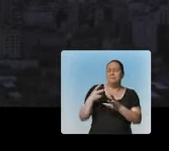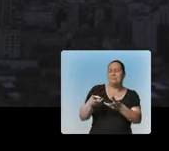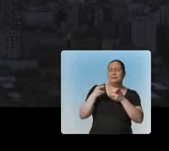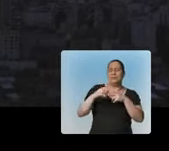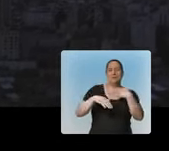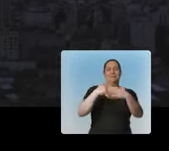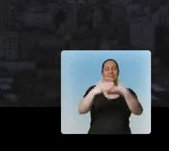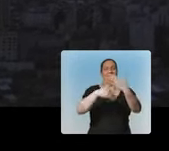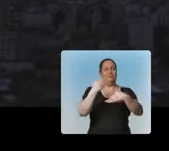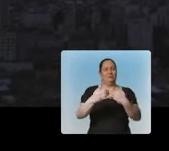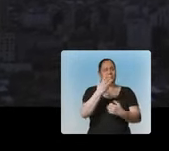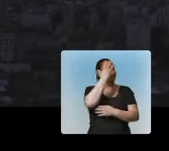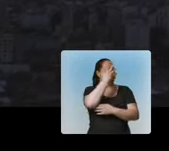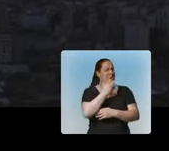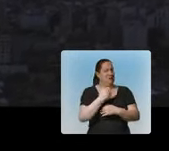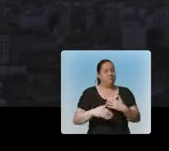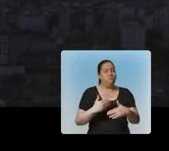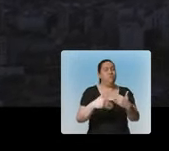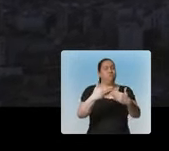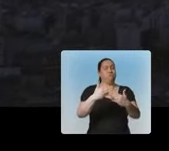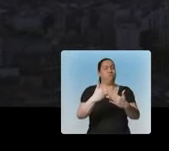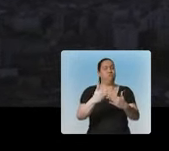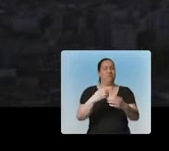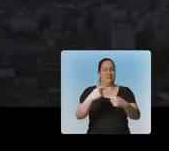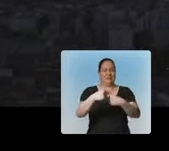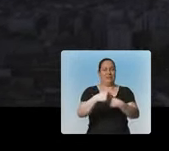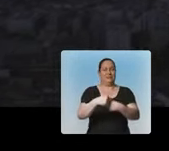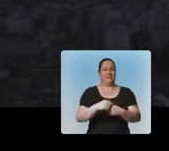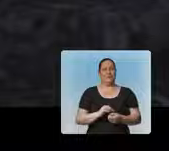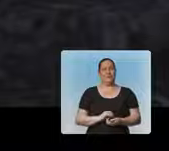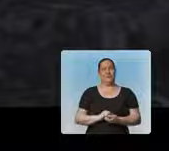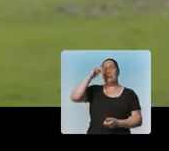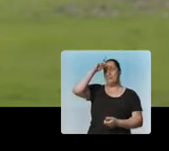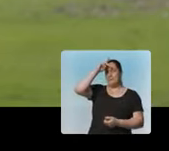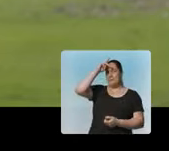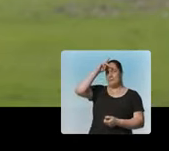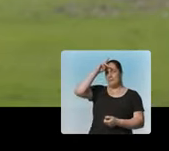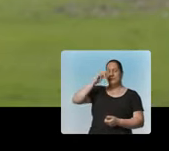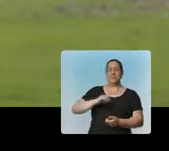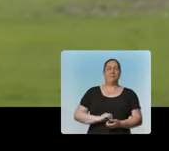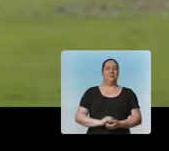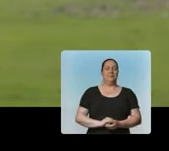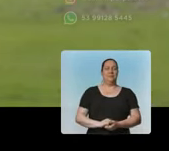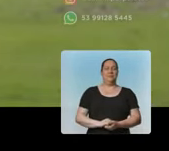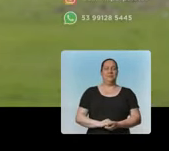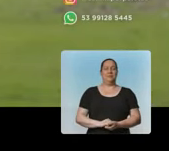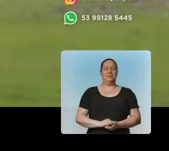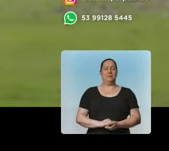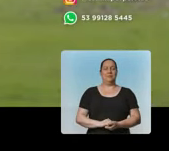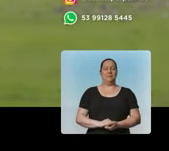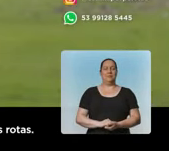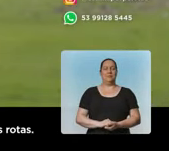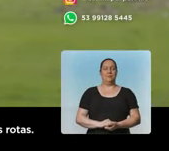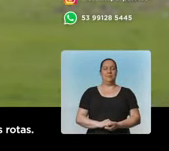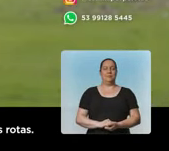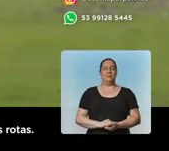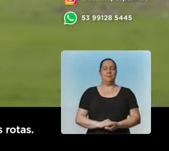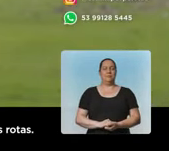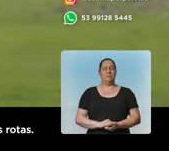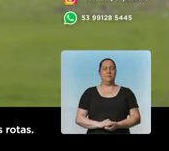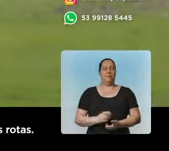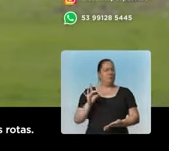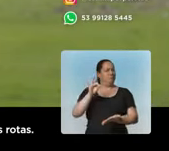Isso é perceber o desenvolvimento e acelerar o crescimento da cidade. Para consolidar Pelotas na vitrine do país, é